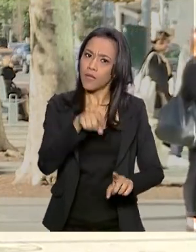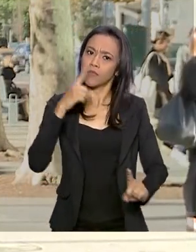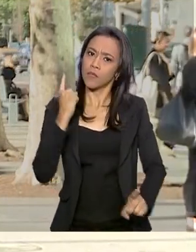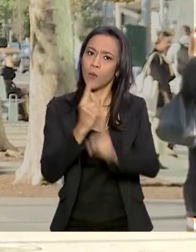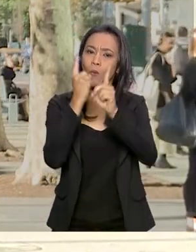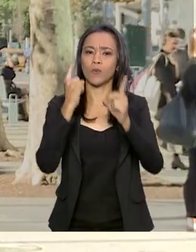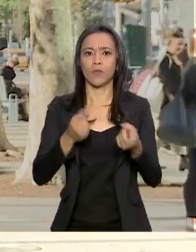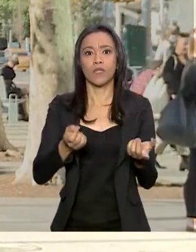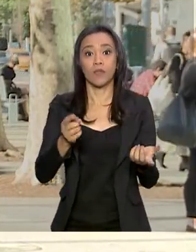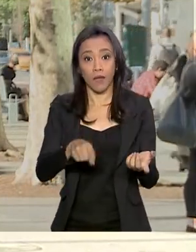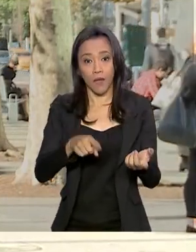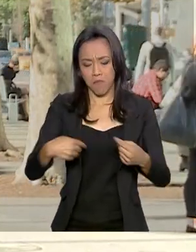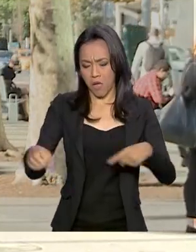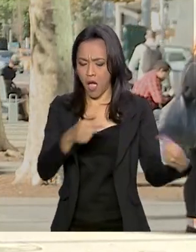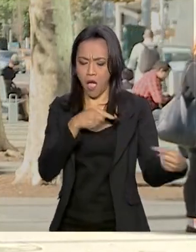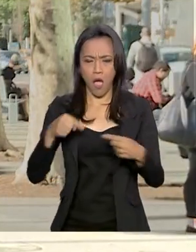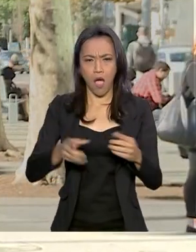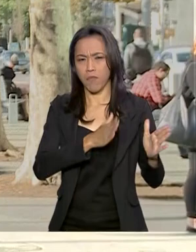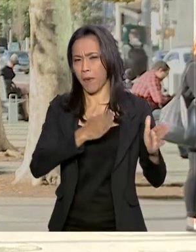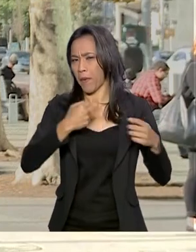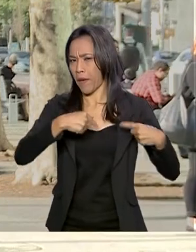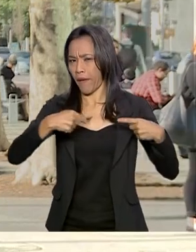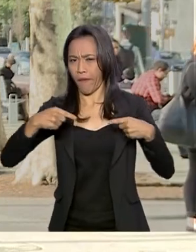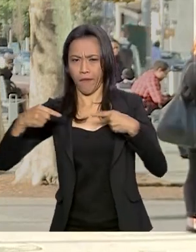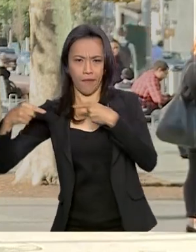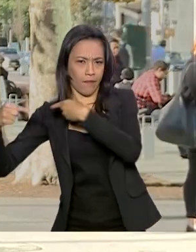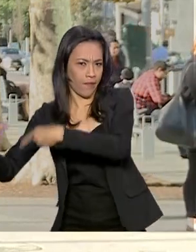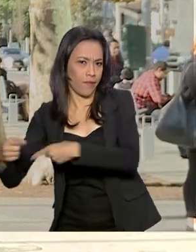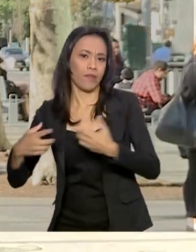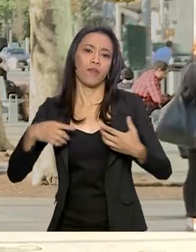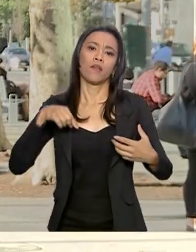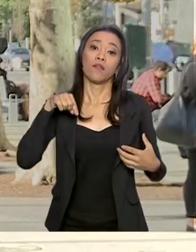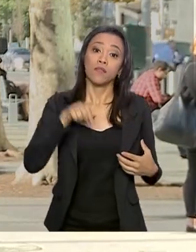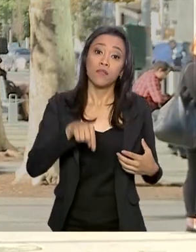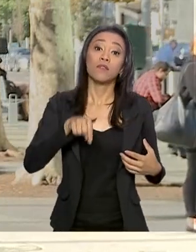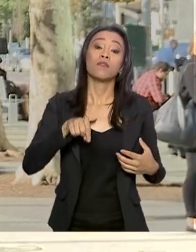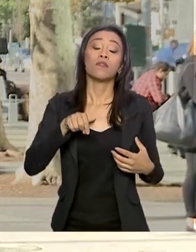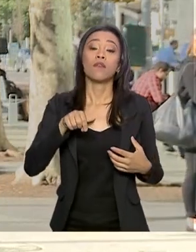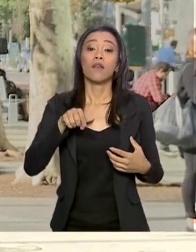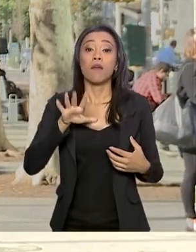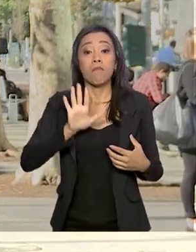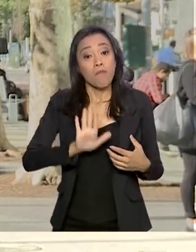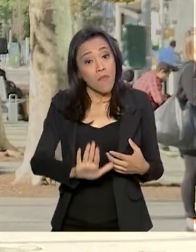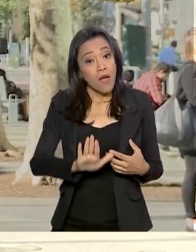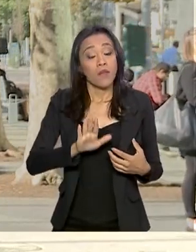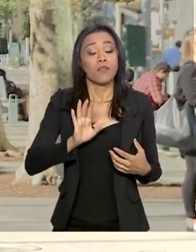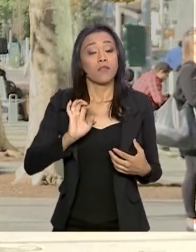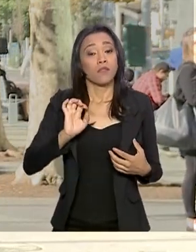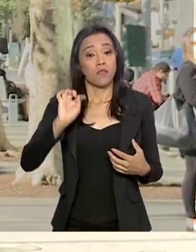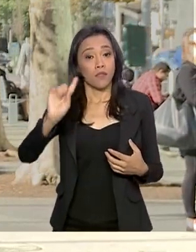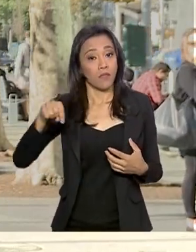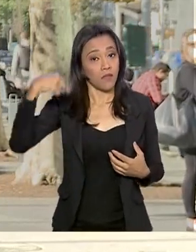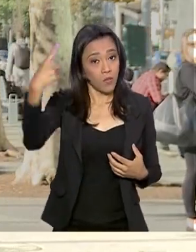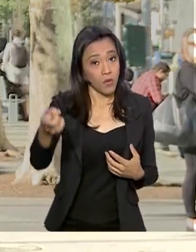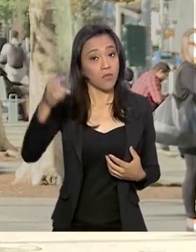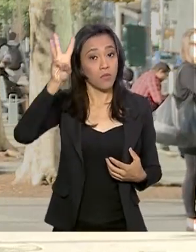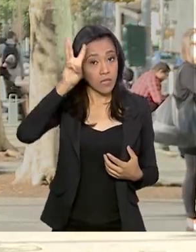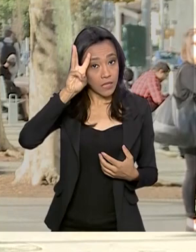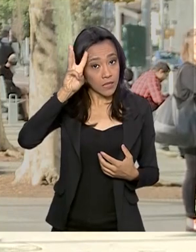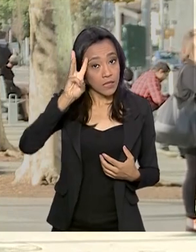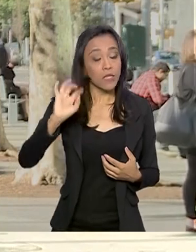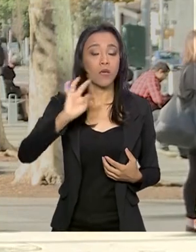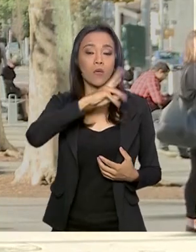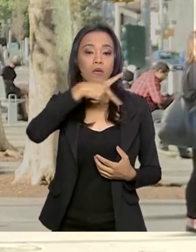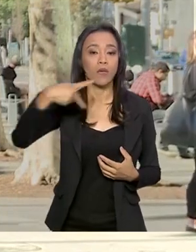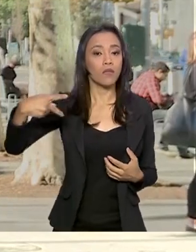dias, né? Os debates aqui na Assembleia Geral, eles se estendem por dias, mas na próxima terça-feira o